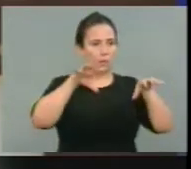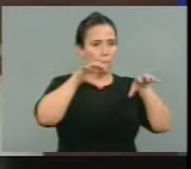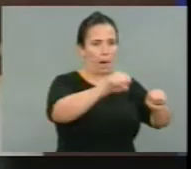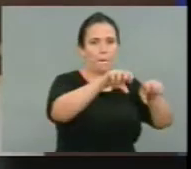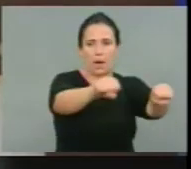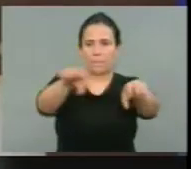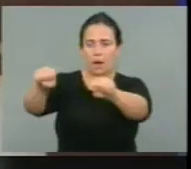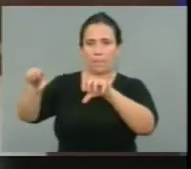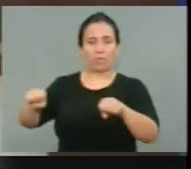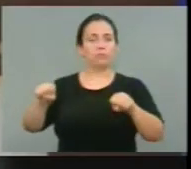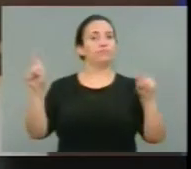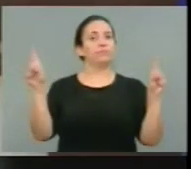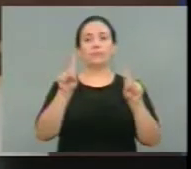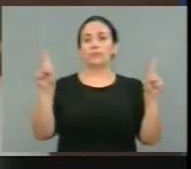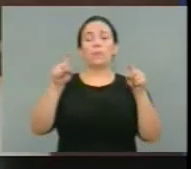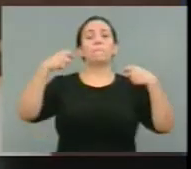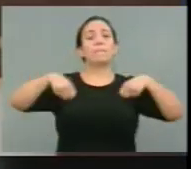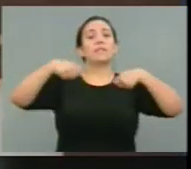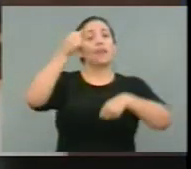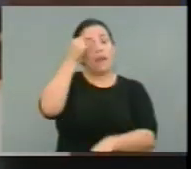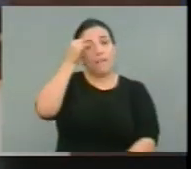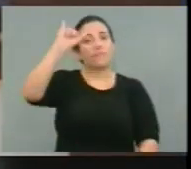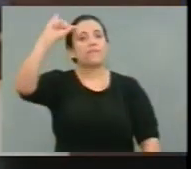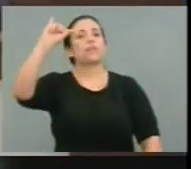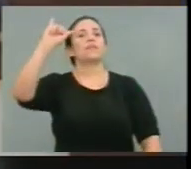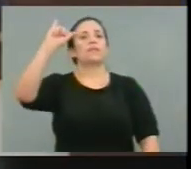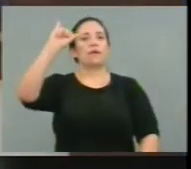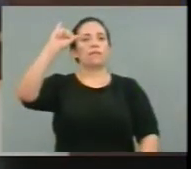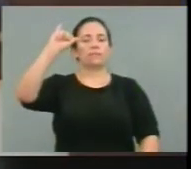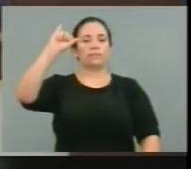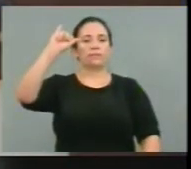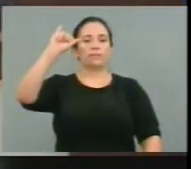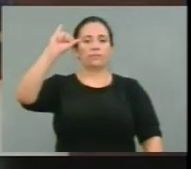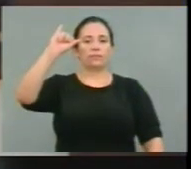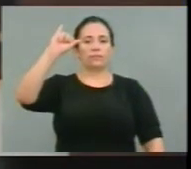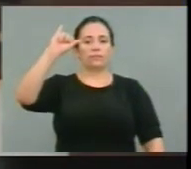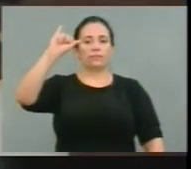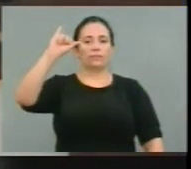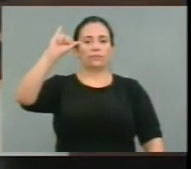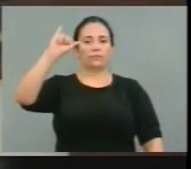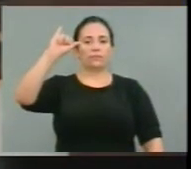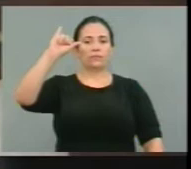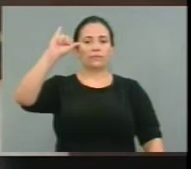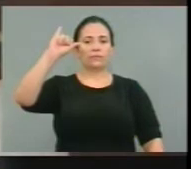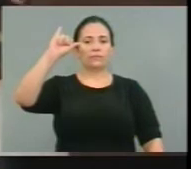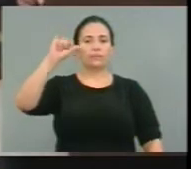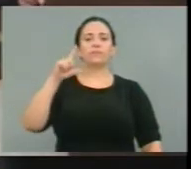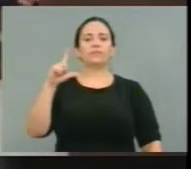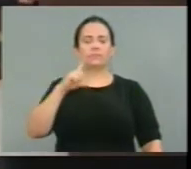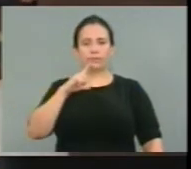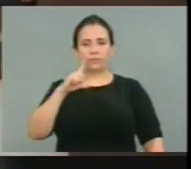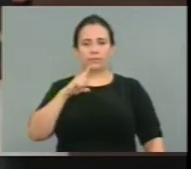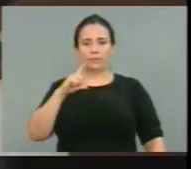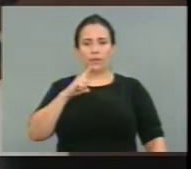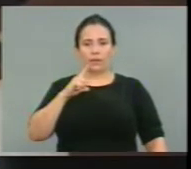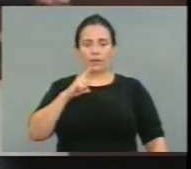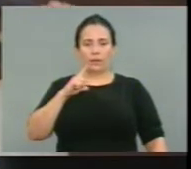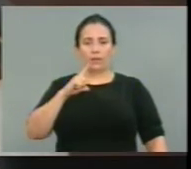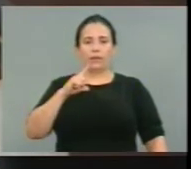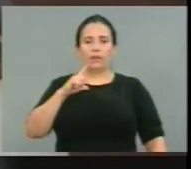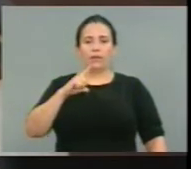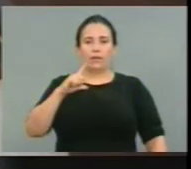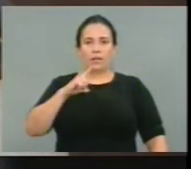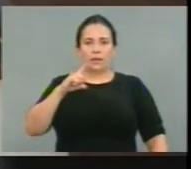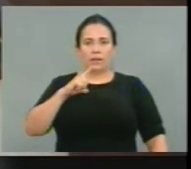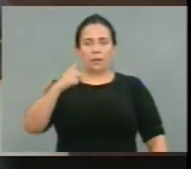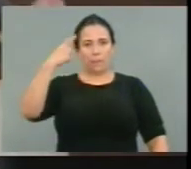preventivo e no planejamento. Portanto, está errado a ideia de que, armando, armando as guardas